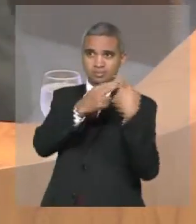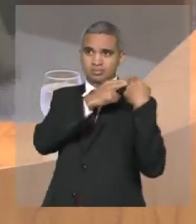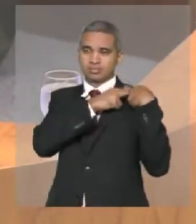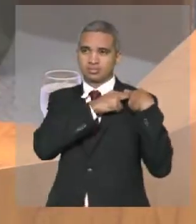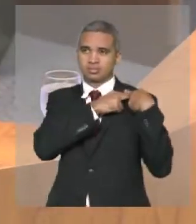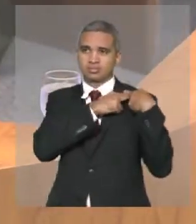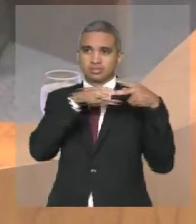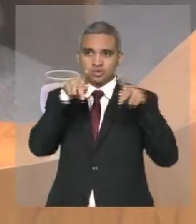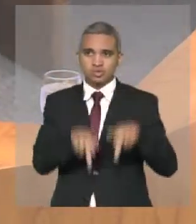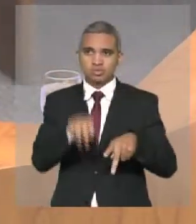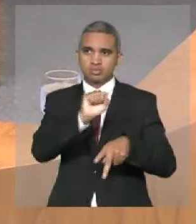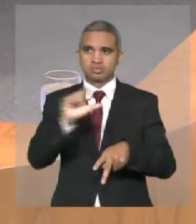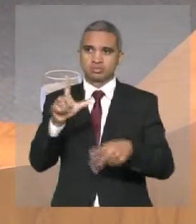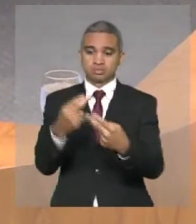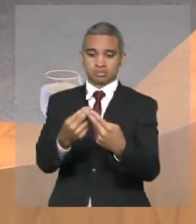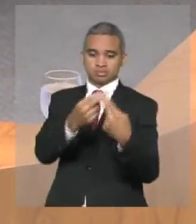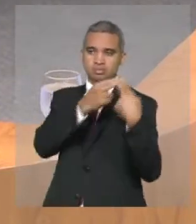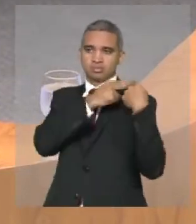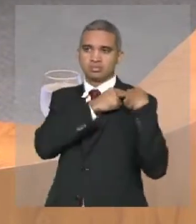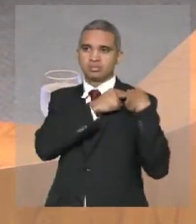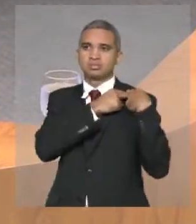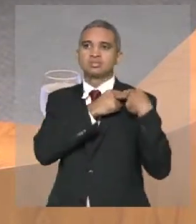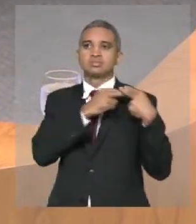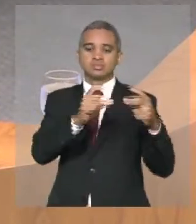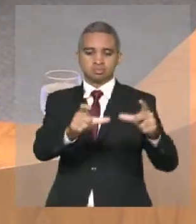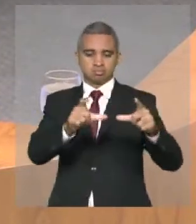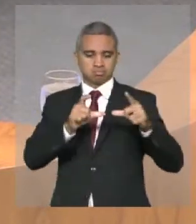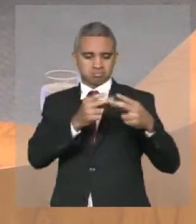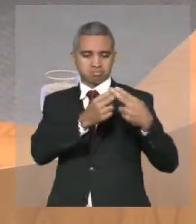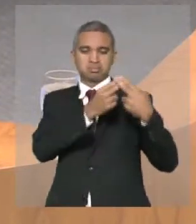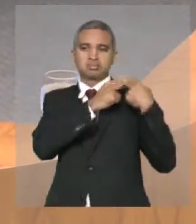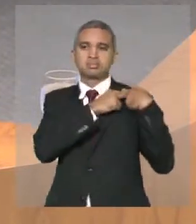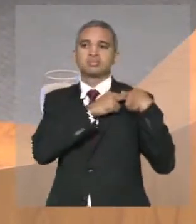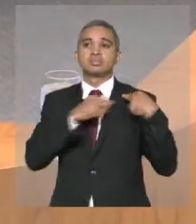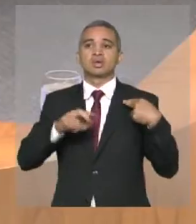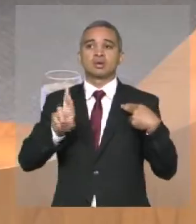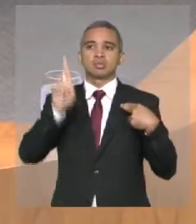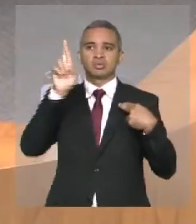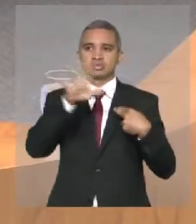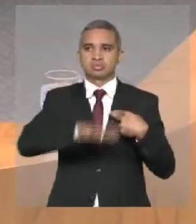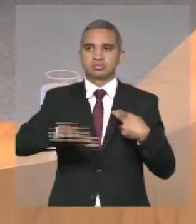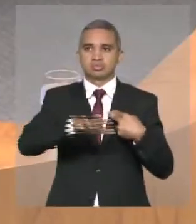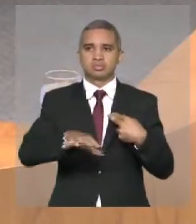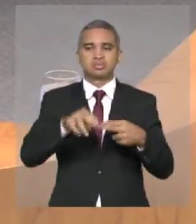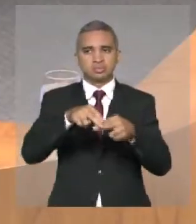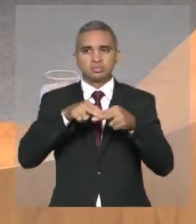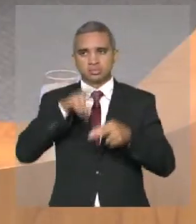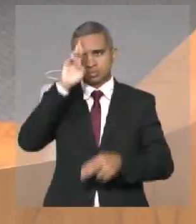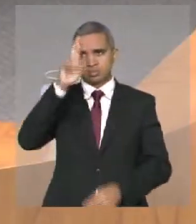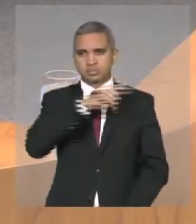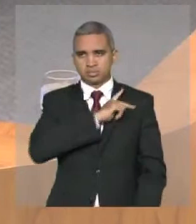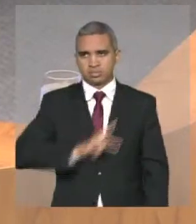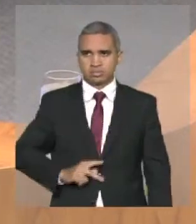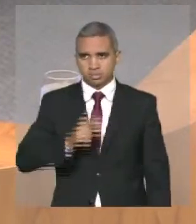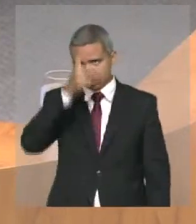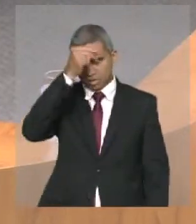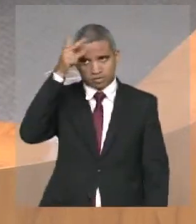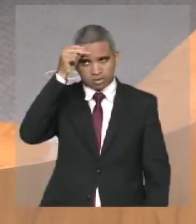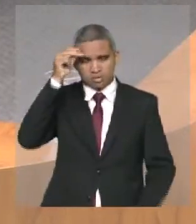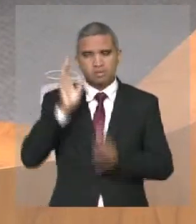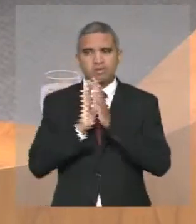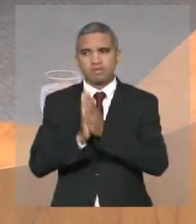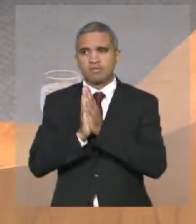população de São Luís para representá-la nessa velha legislativa. Então senhor prefeito, emita uma nota, emita uma nota com quatro